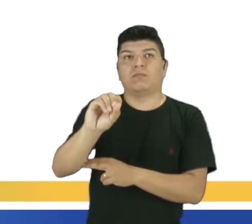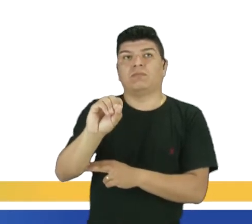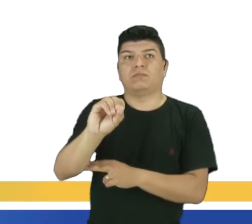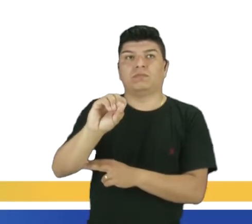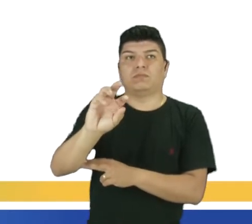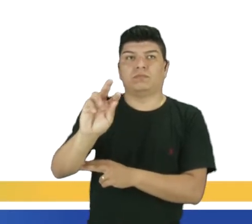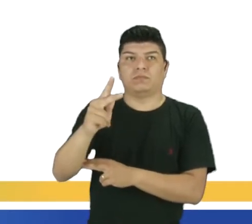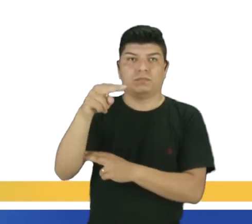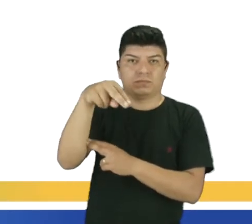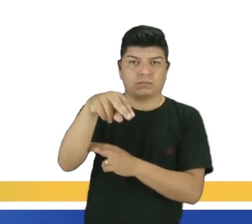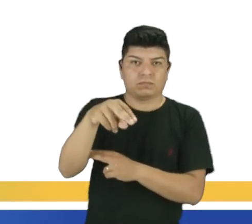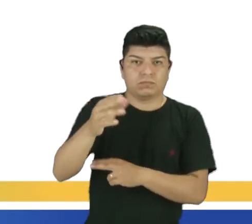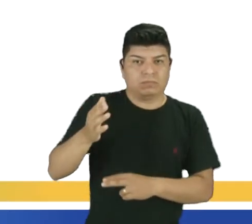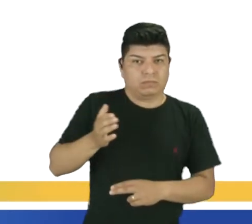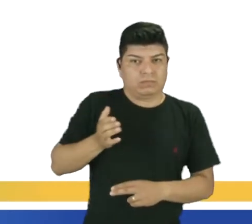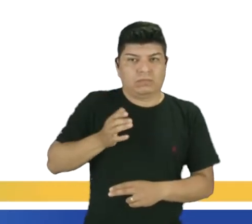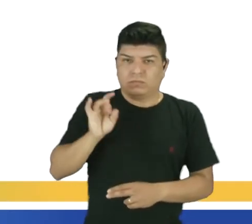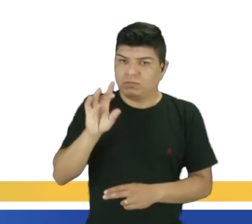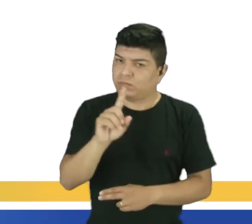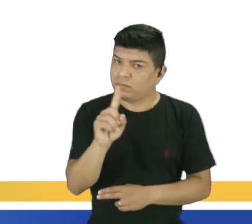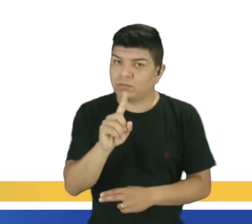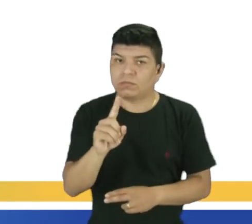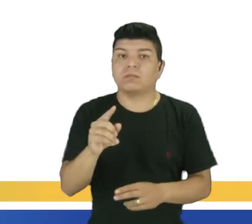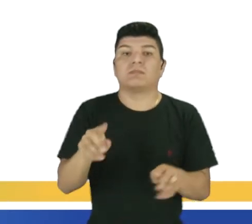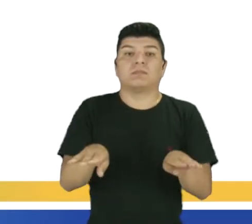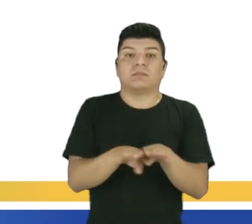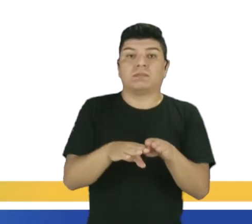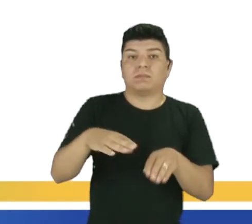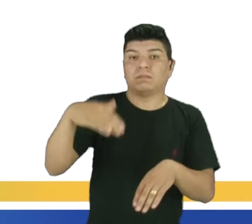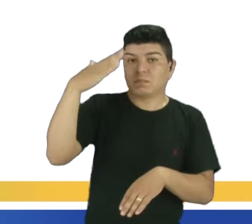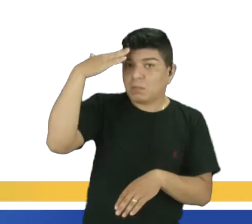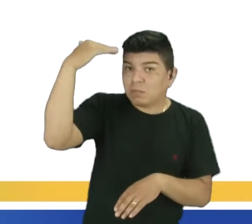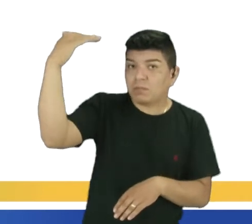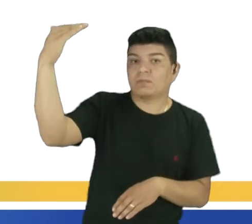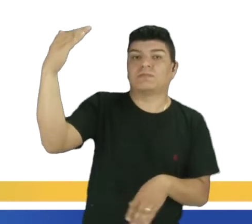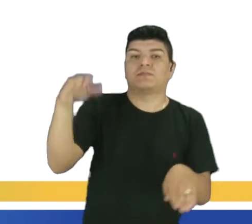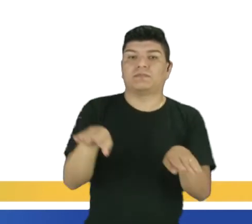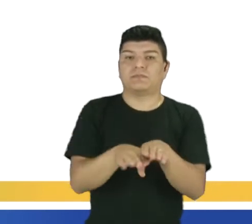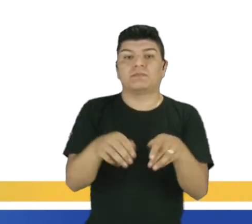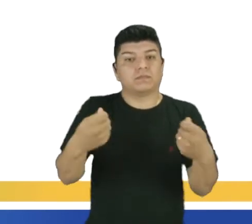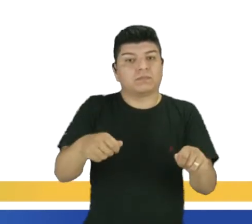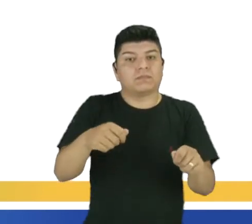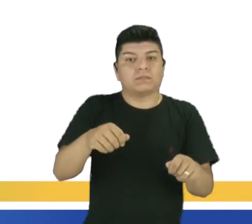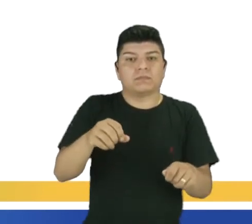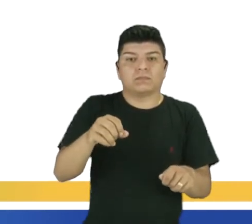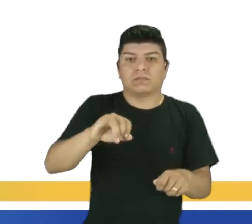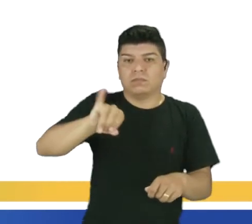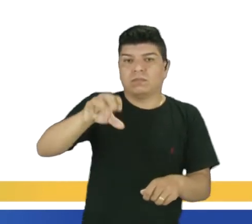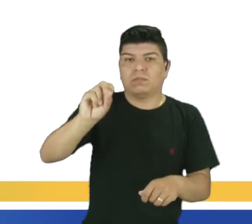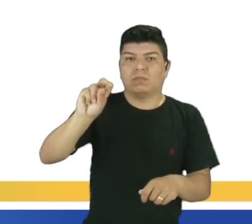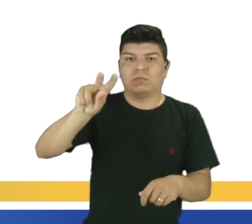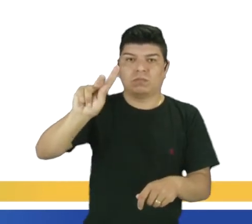só rico, mas também é famoso. Observe que precisa do complemento. John não é só rico. Aí,